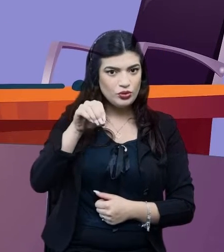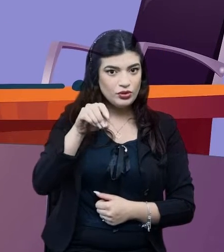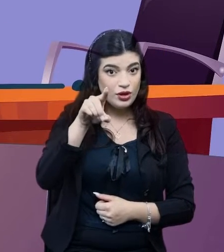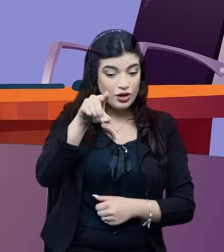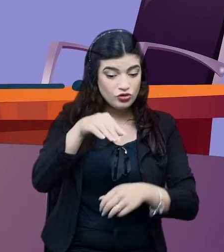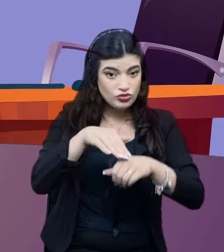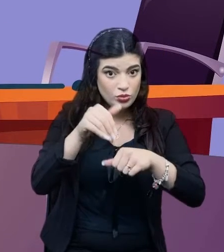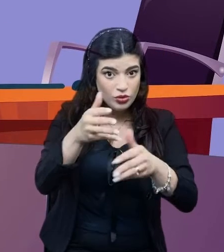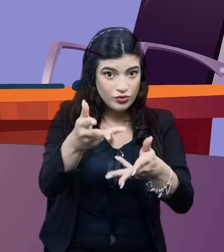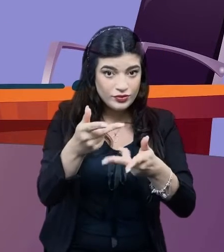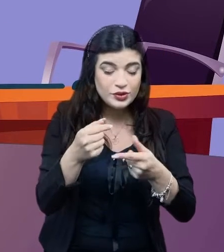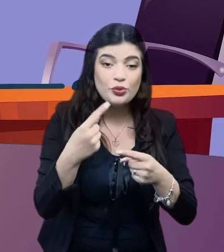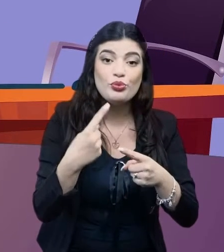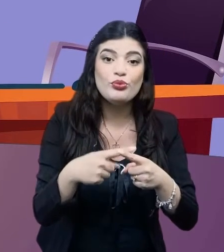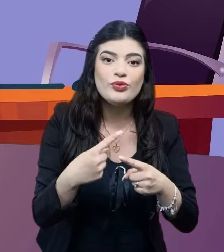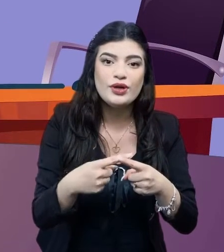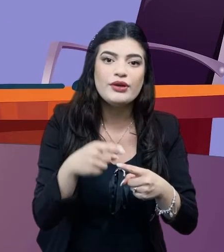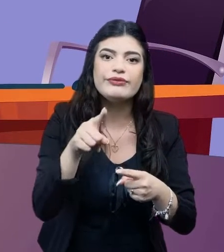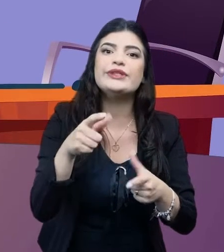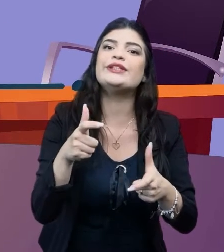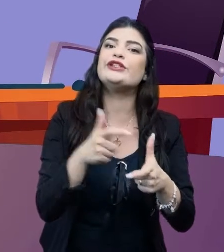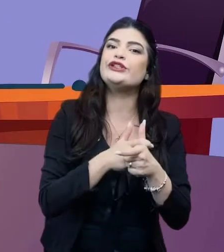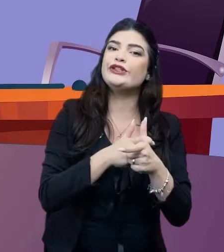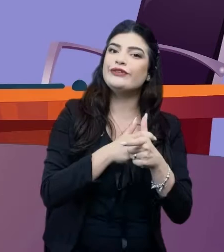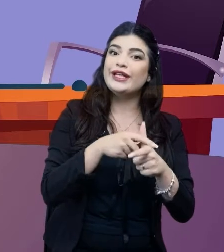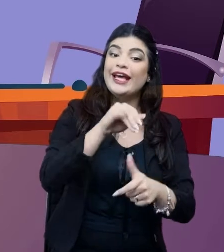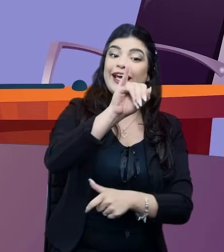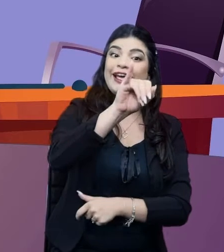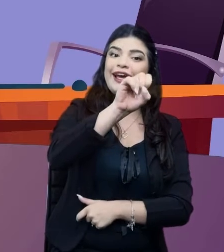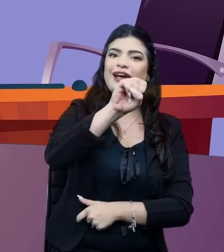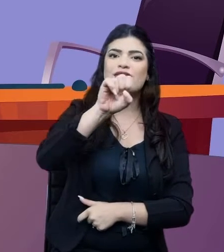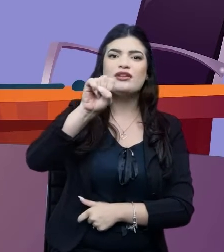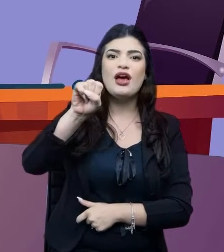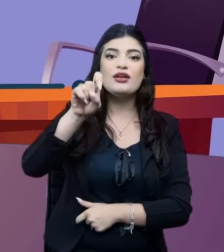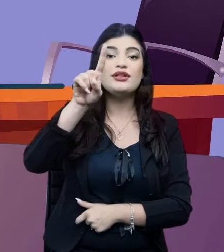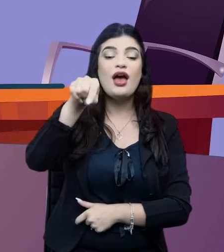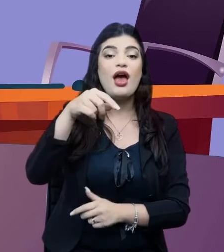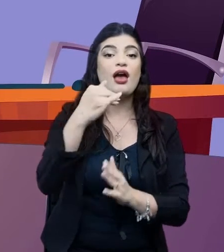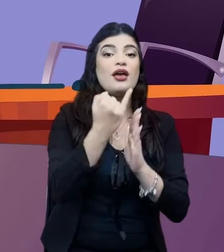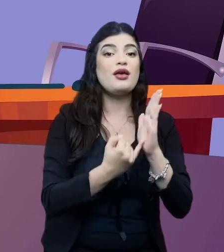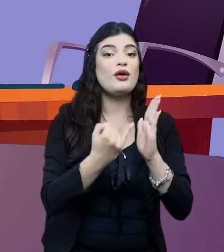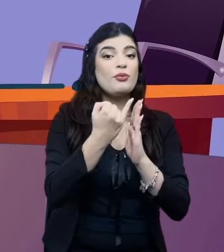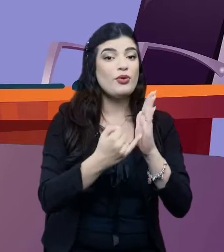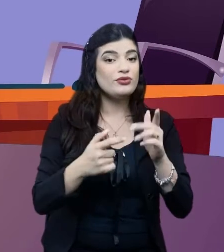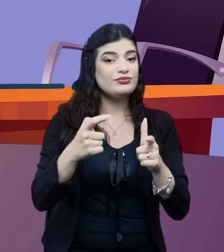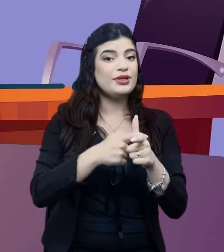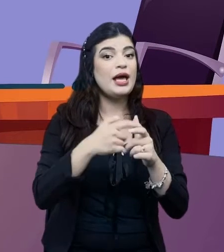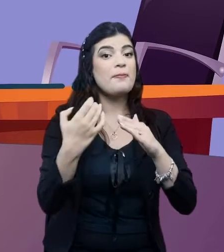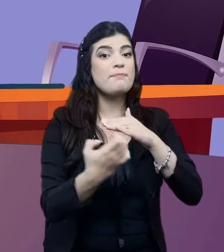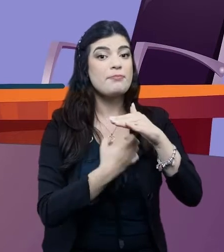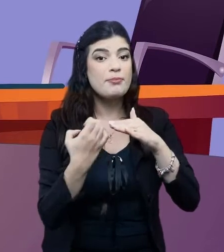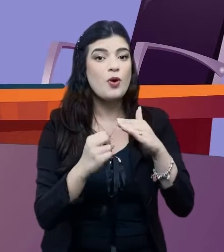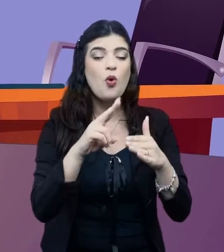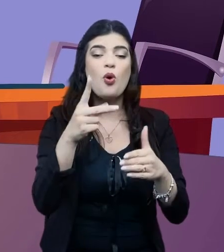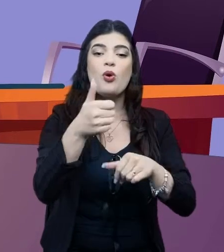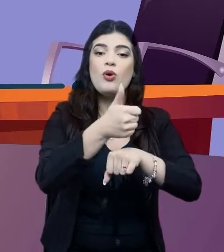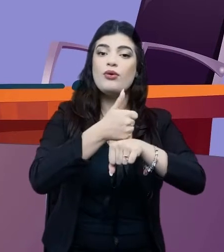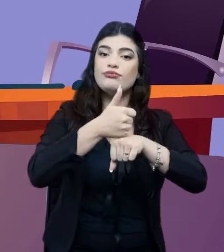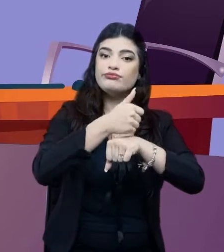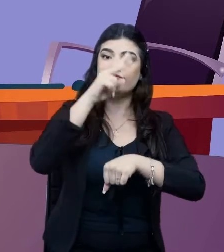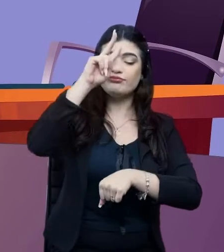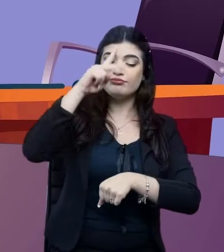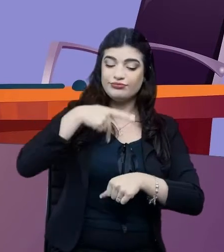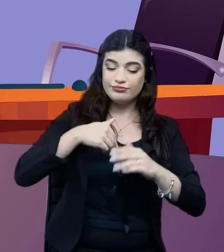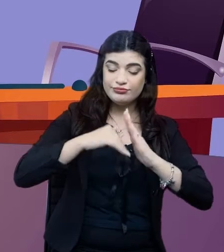e a senhora foi chamada aqui no fórum por causa de uma dívida de ISS, que é o imposto devido por empresas ou